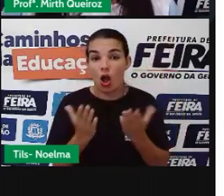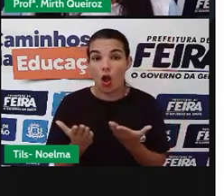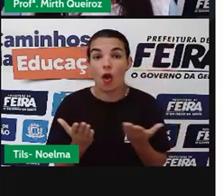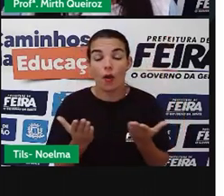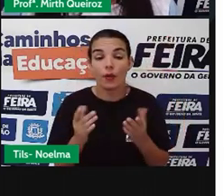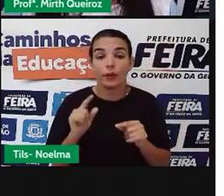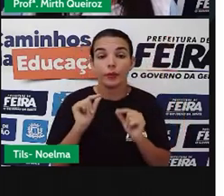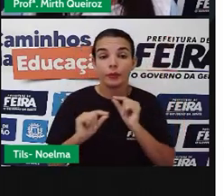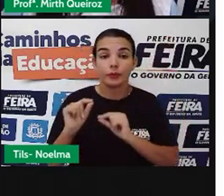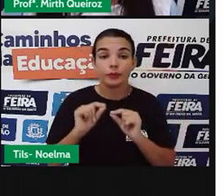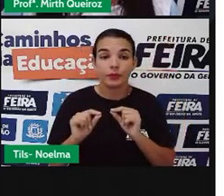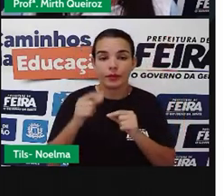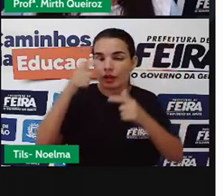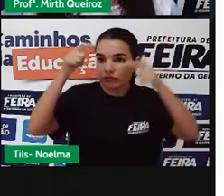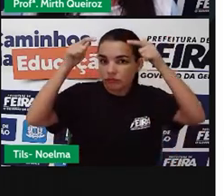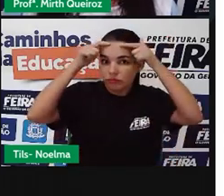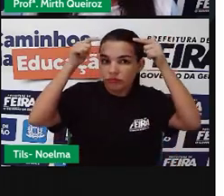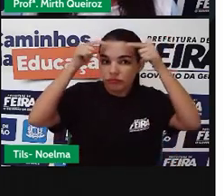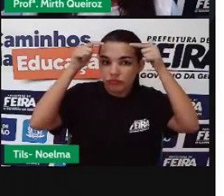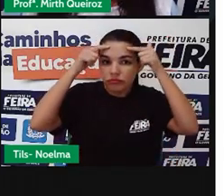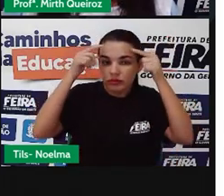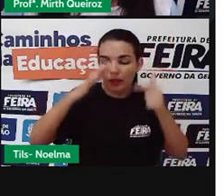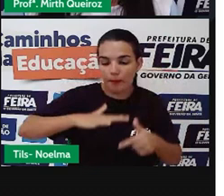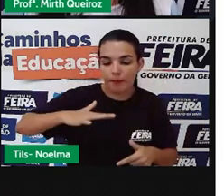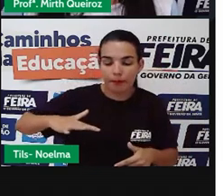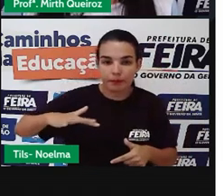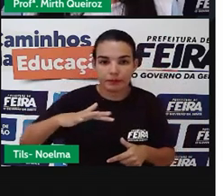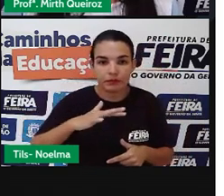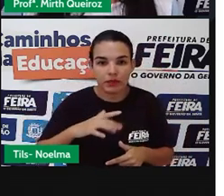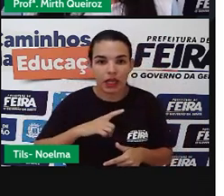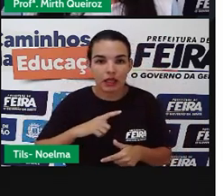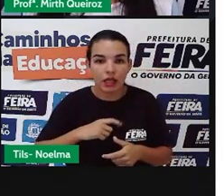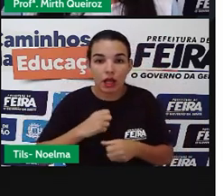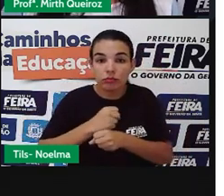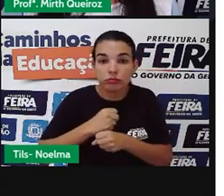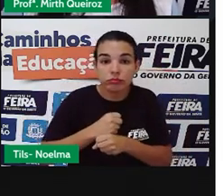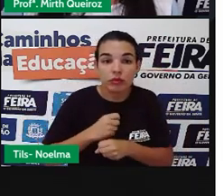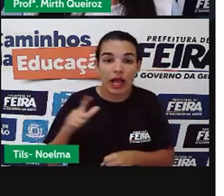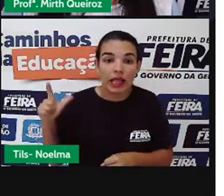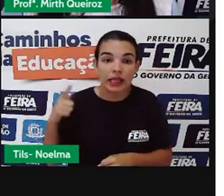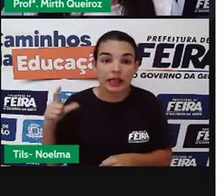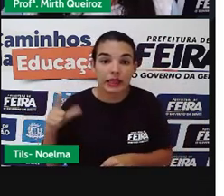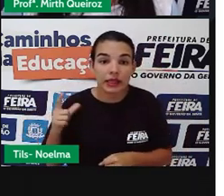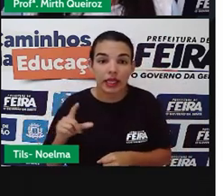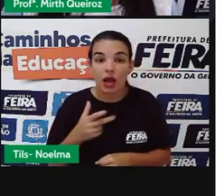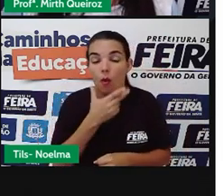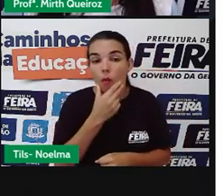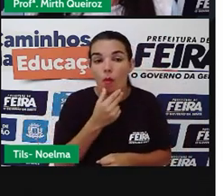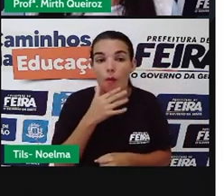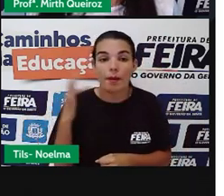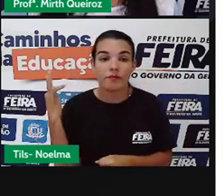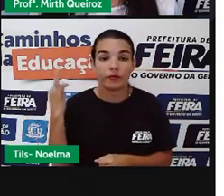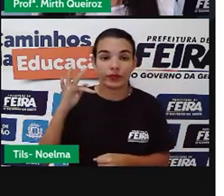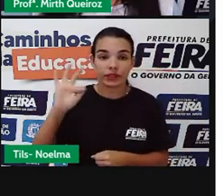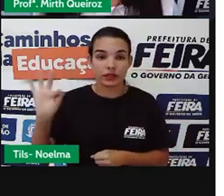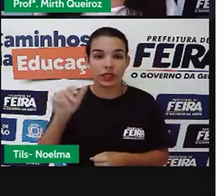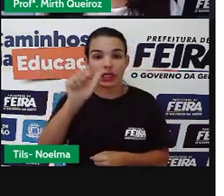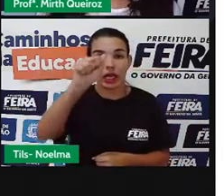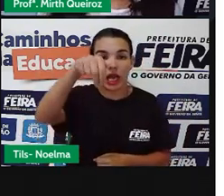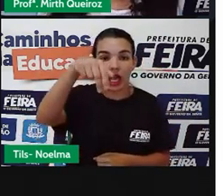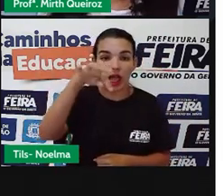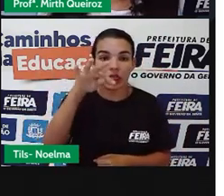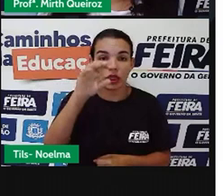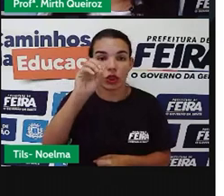obra literária do escritor francês, Antoine VII de Pé, que conta a história da amizade